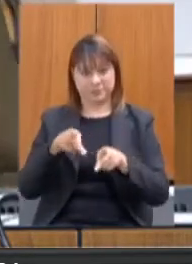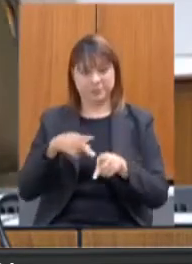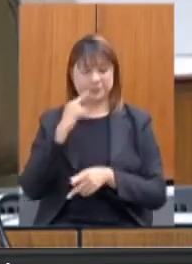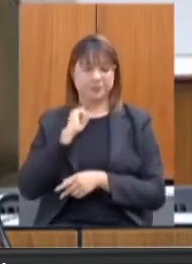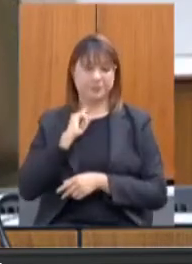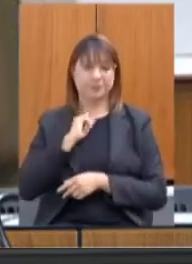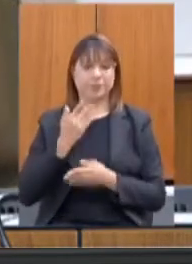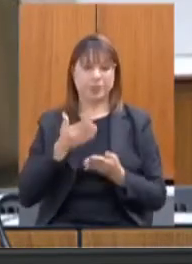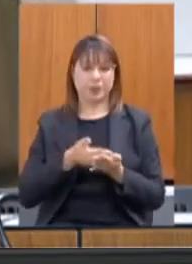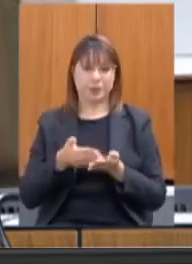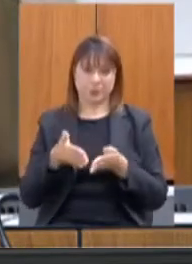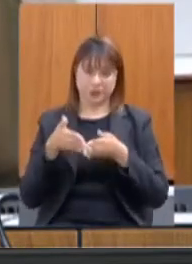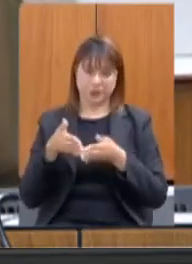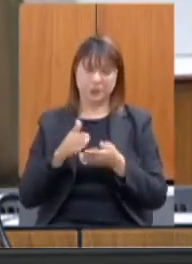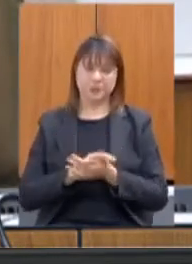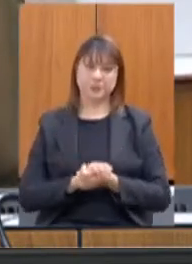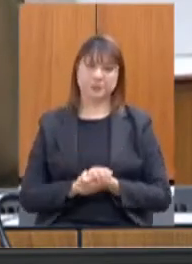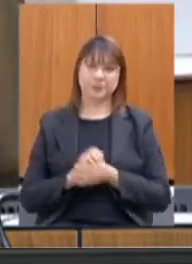começar, por favor.